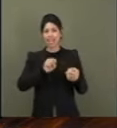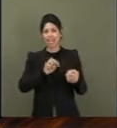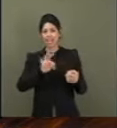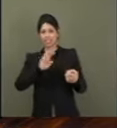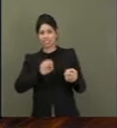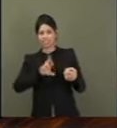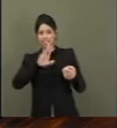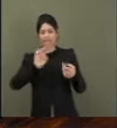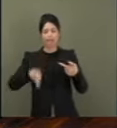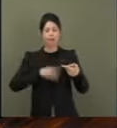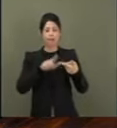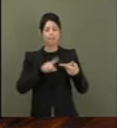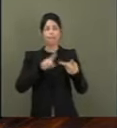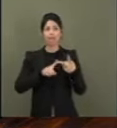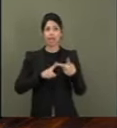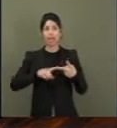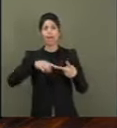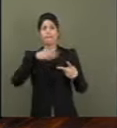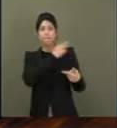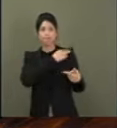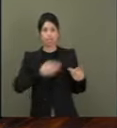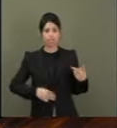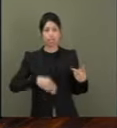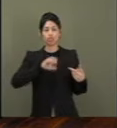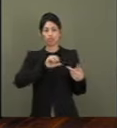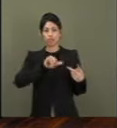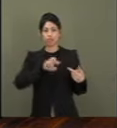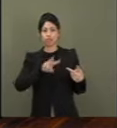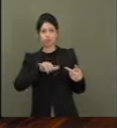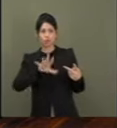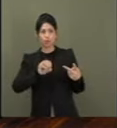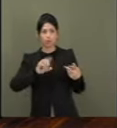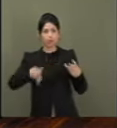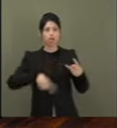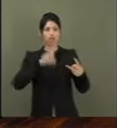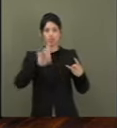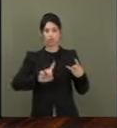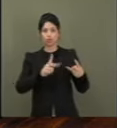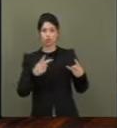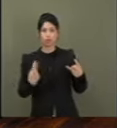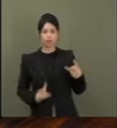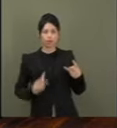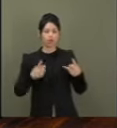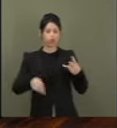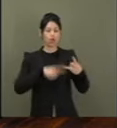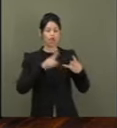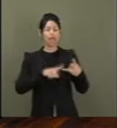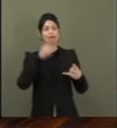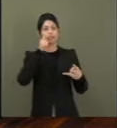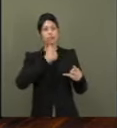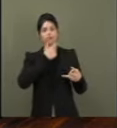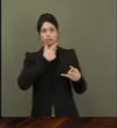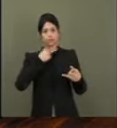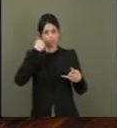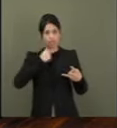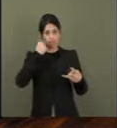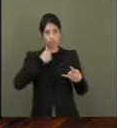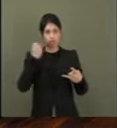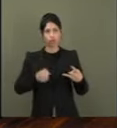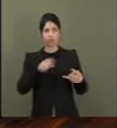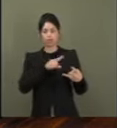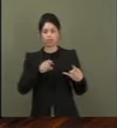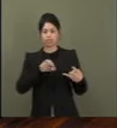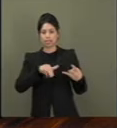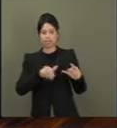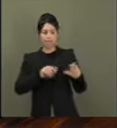Luiz Marinho, trabalho. Ministro Silva Almeida, direitos humanos. Senadoras Zenaide Maia, Tereza